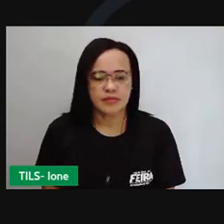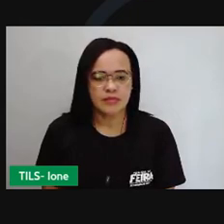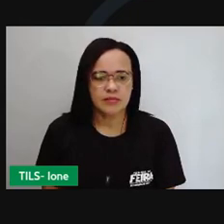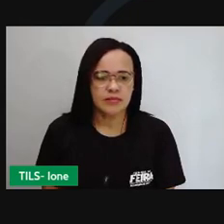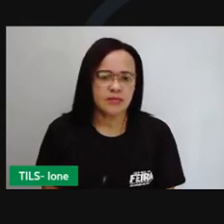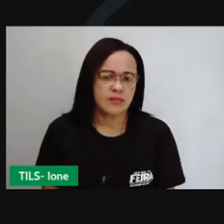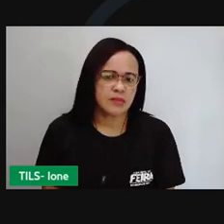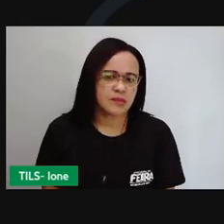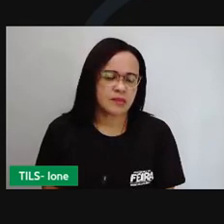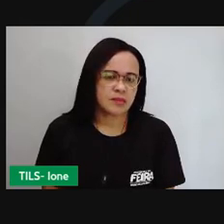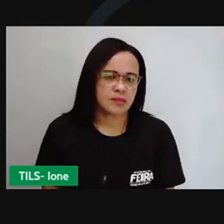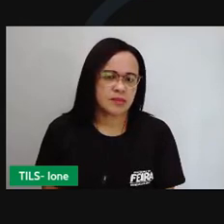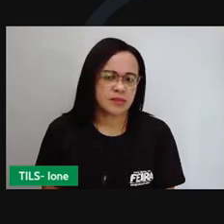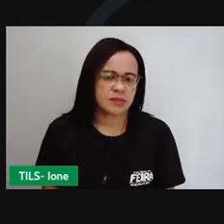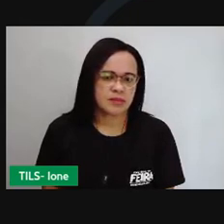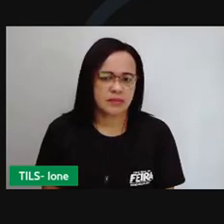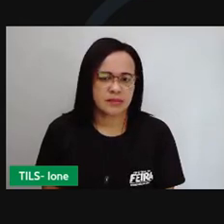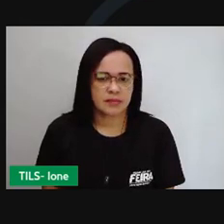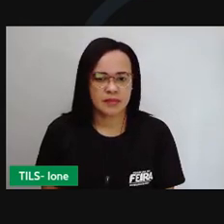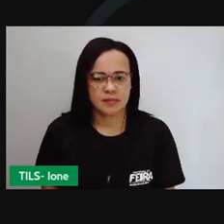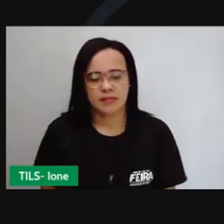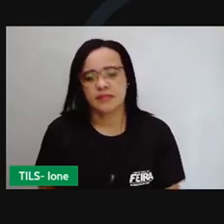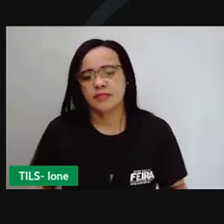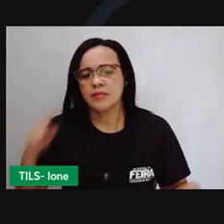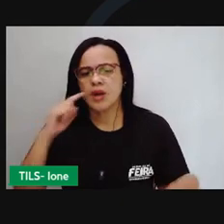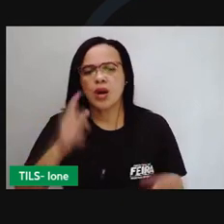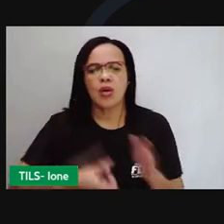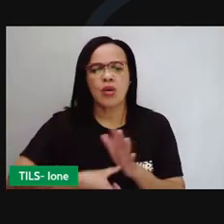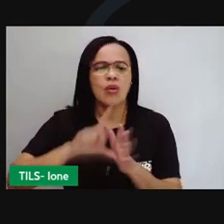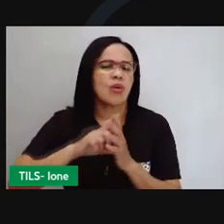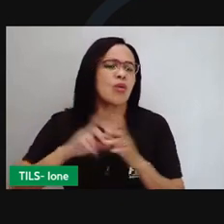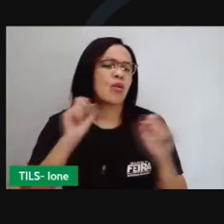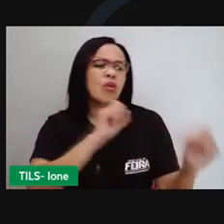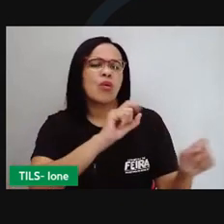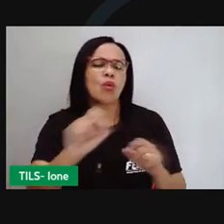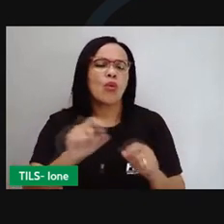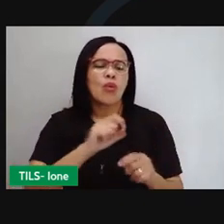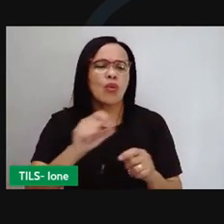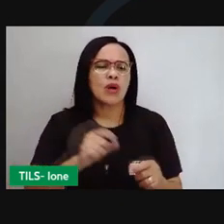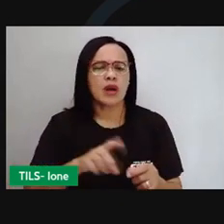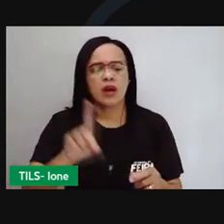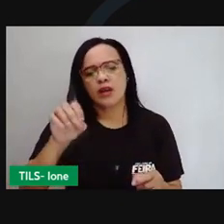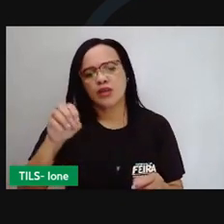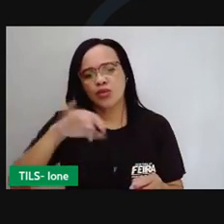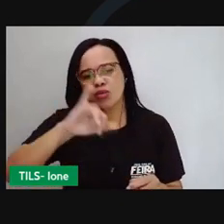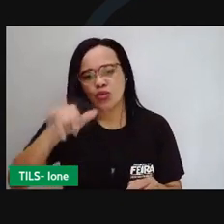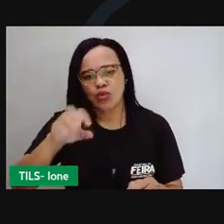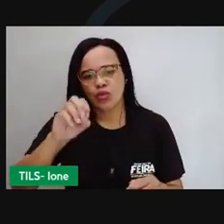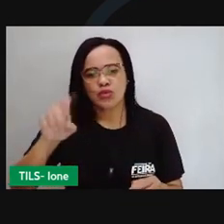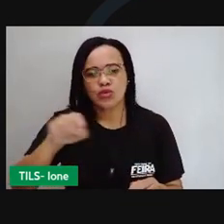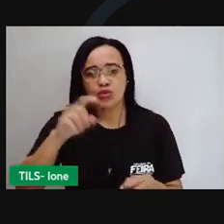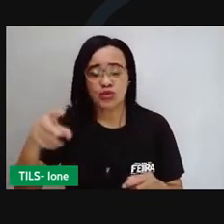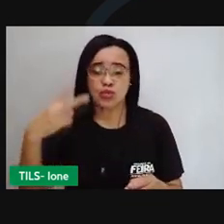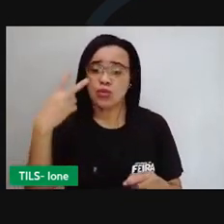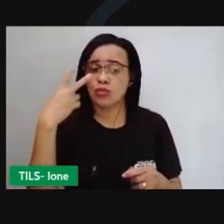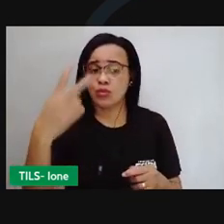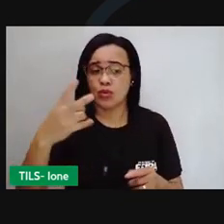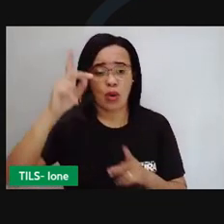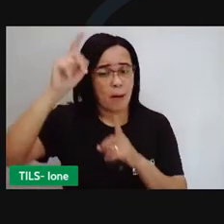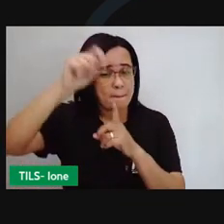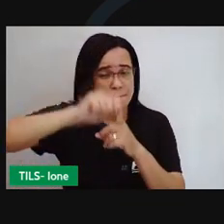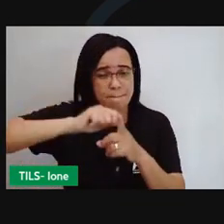No episódio anterior, Dom João e a corte portuguesa passam dois meses viajando em condições precárias.